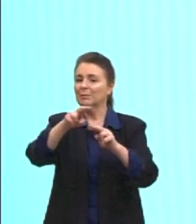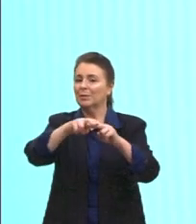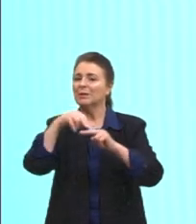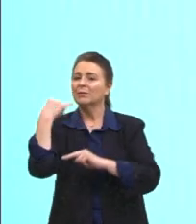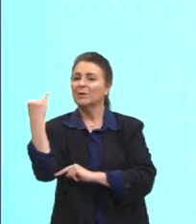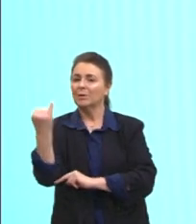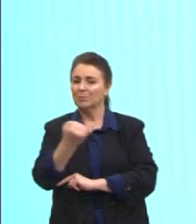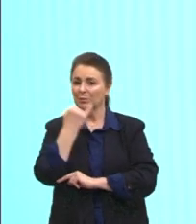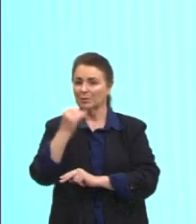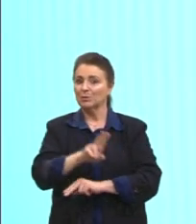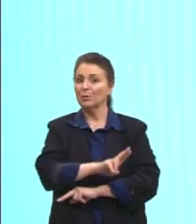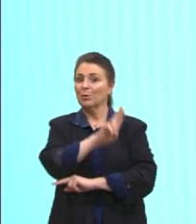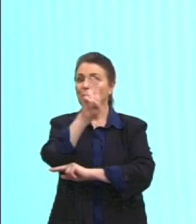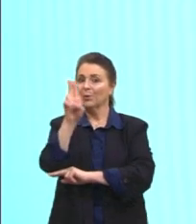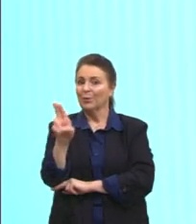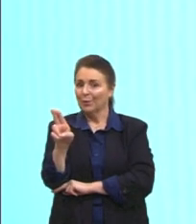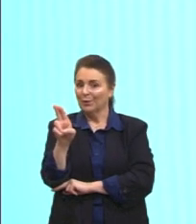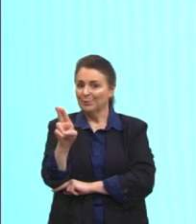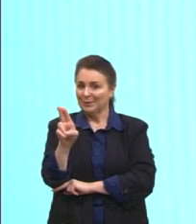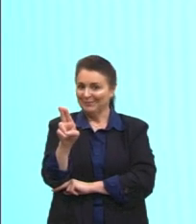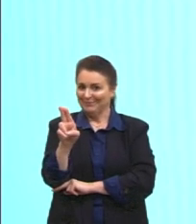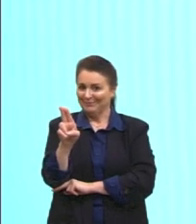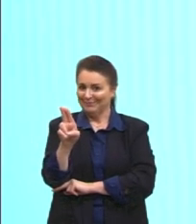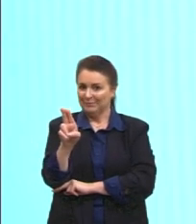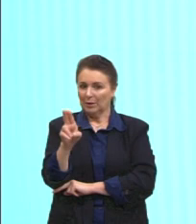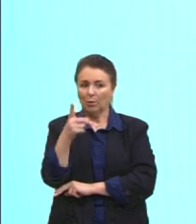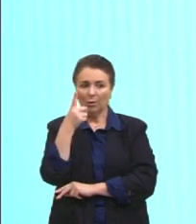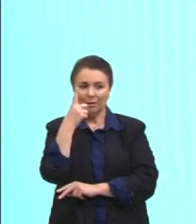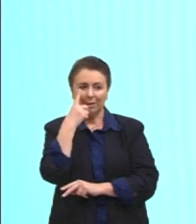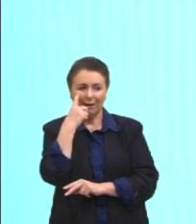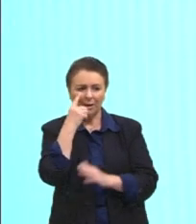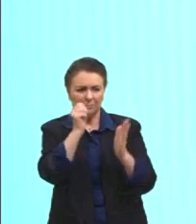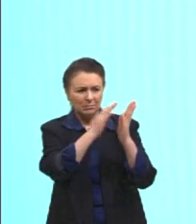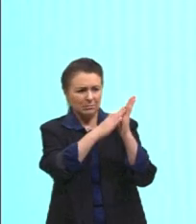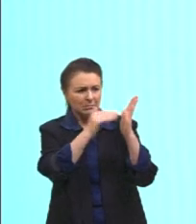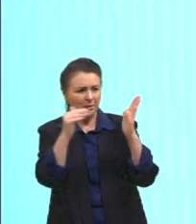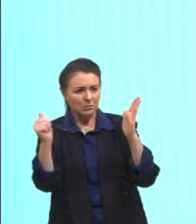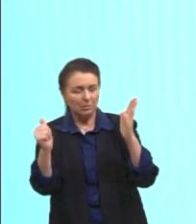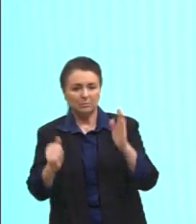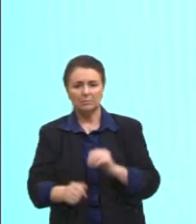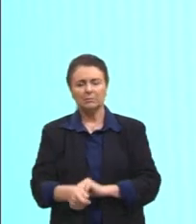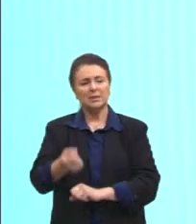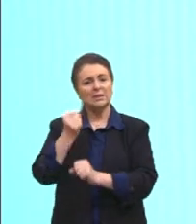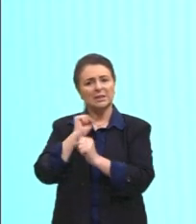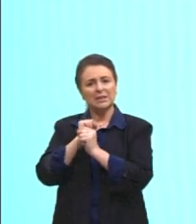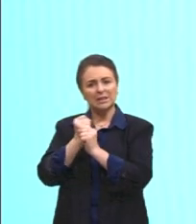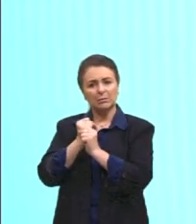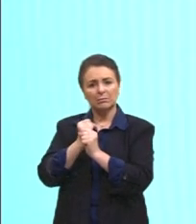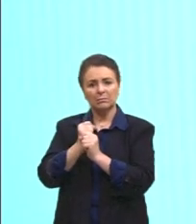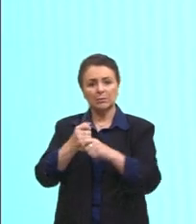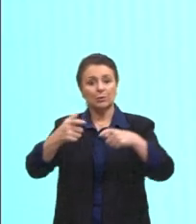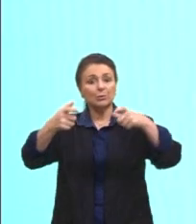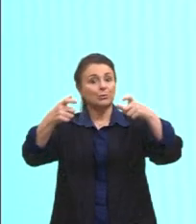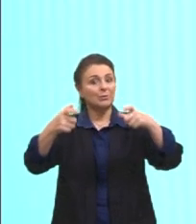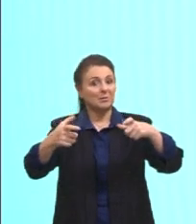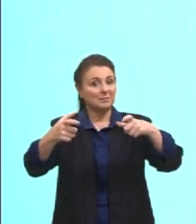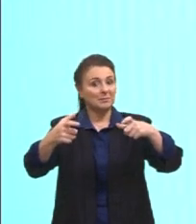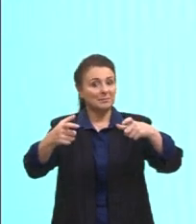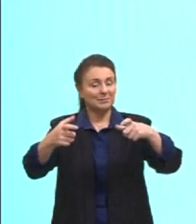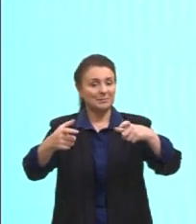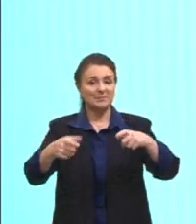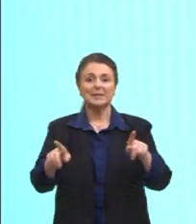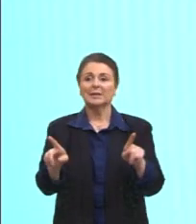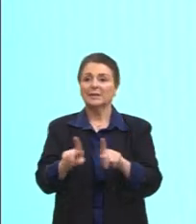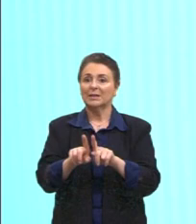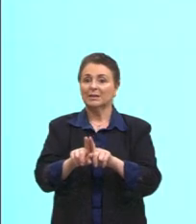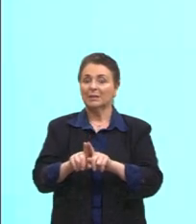saber o nome da obra, olhar a estética da obra, saber o ano da obra e onde ela acontece. Assim como